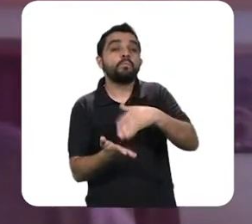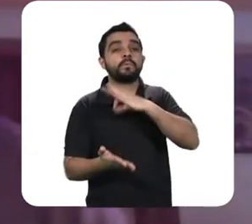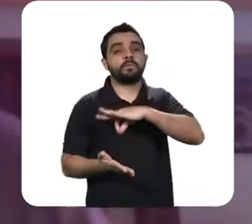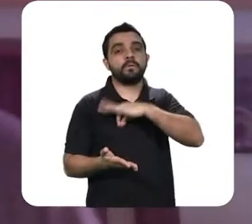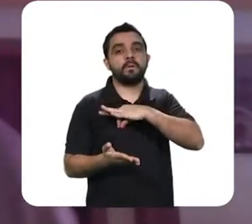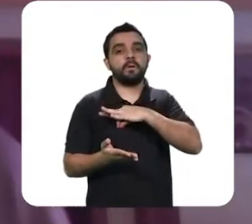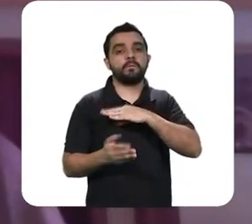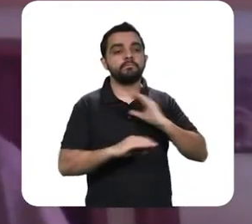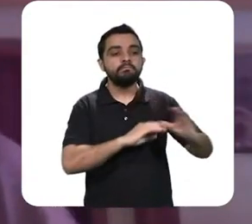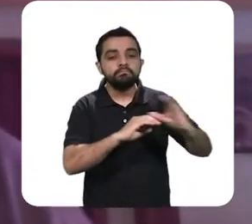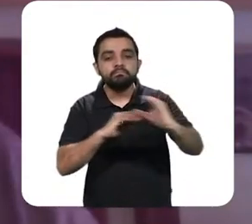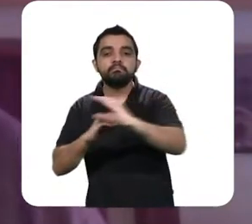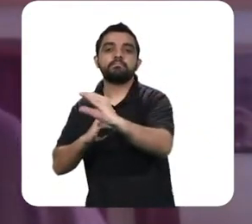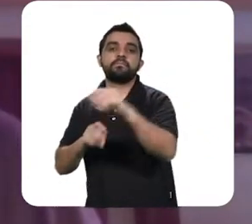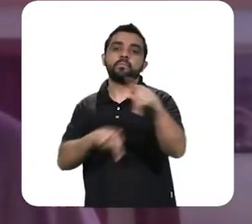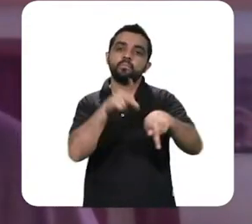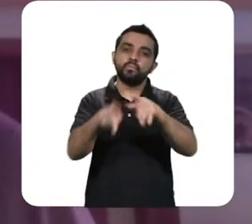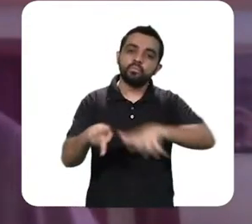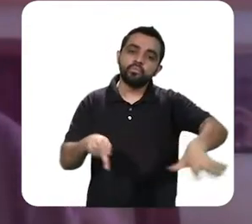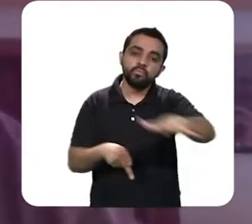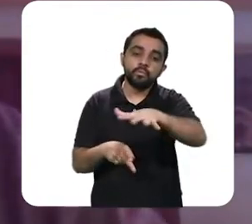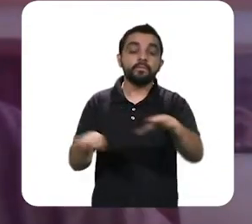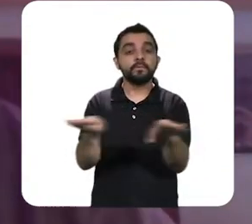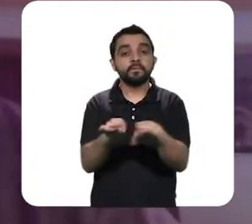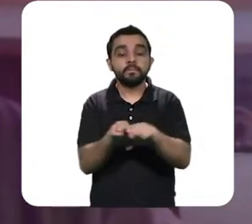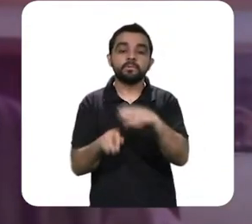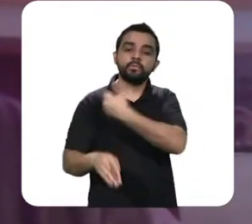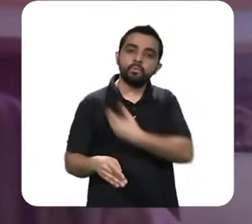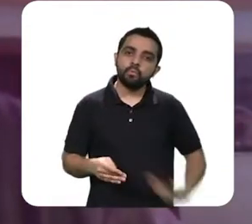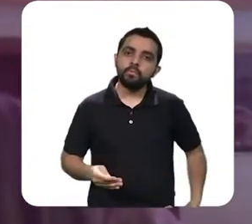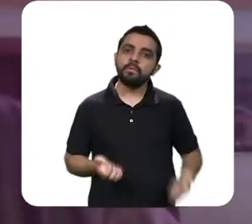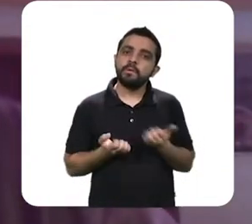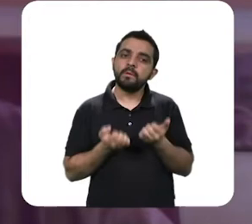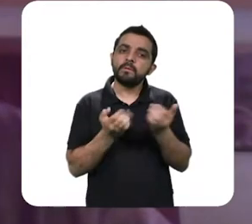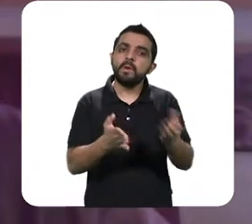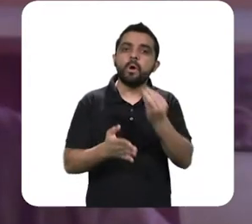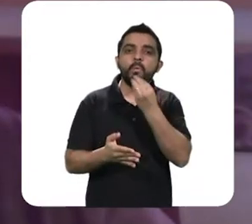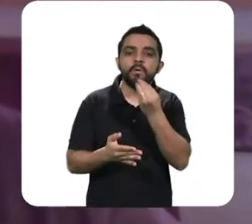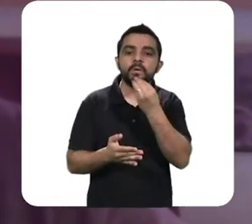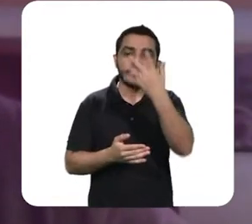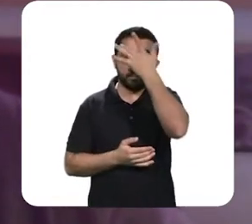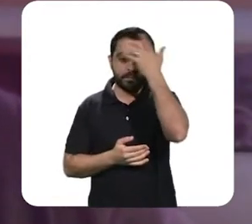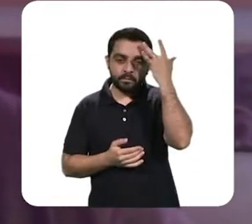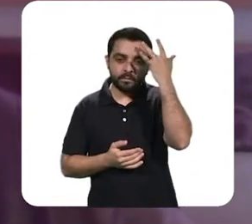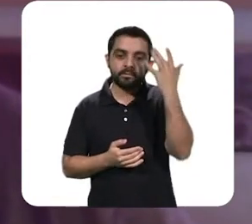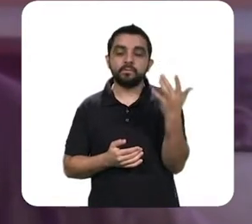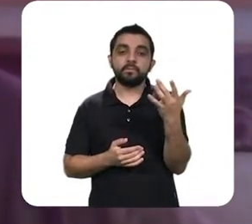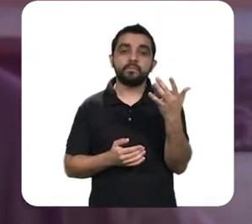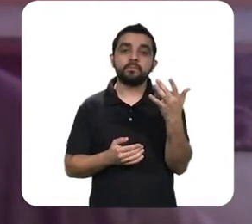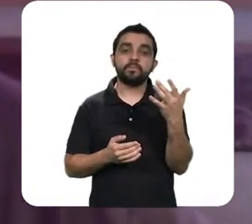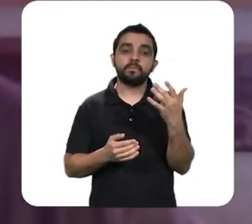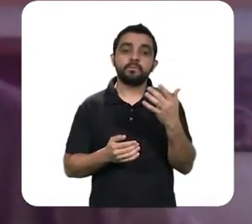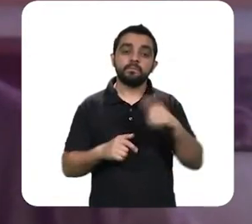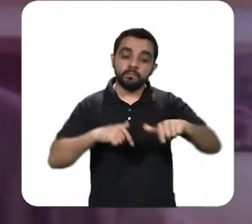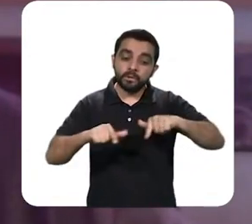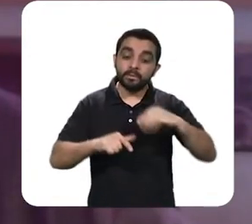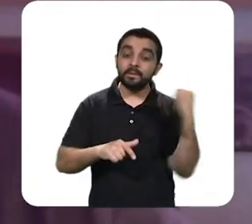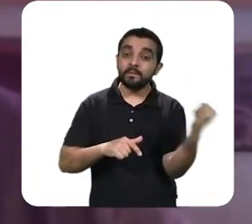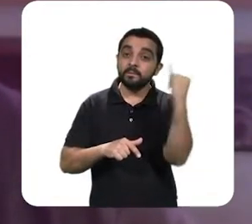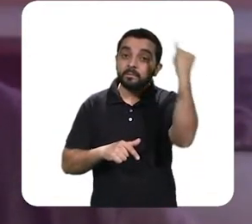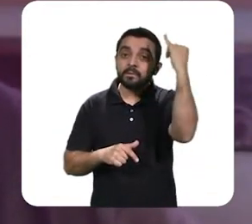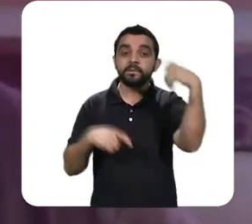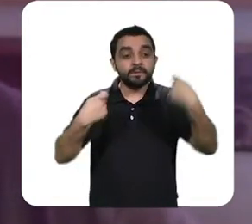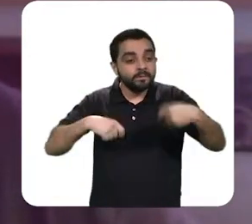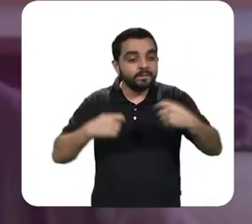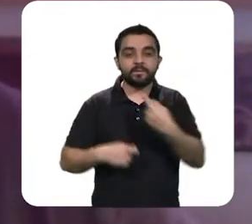e ao mesmo tempo o governo tem que dar condições para todos os trabalhadores que sejam essenciais o governo tem que trabalhar